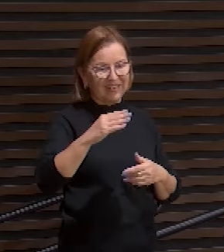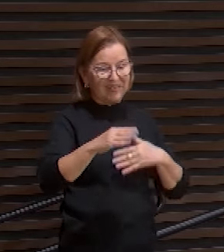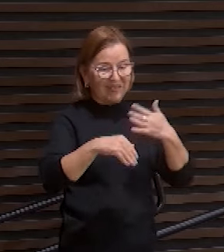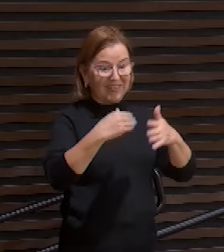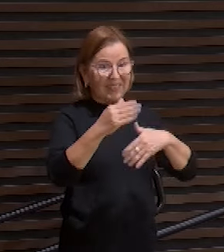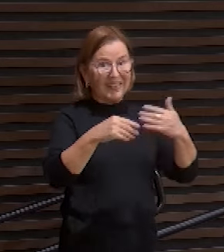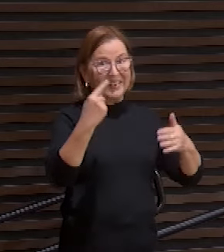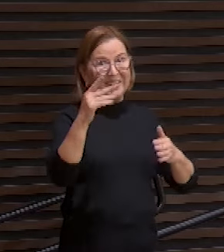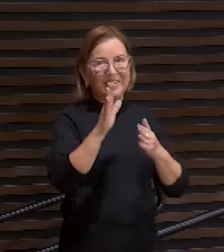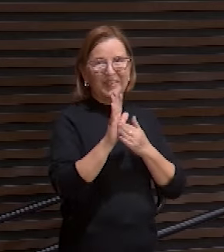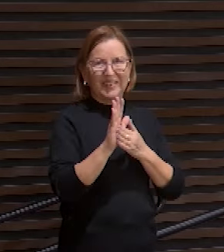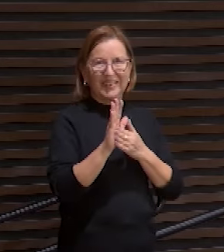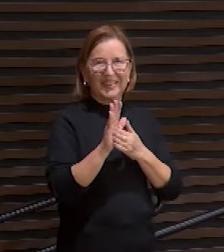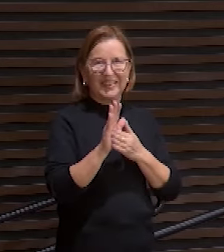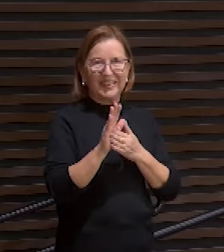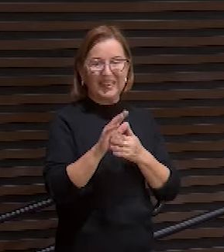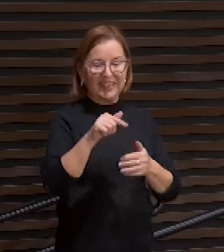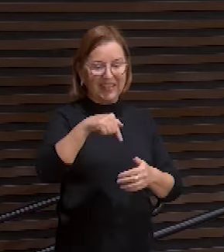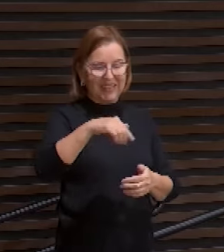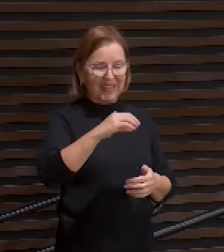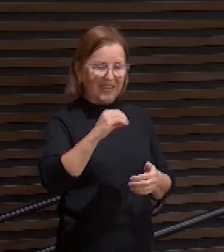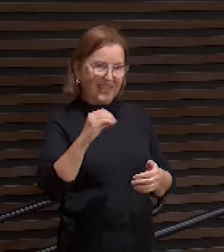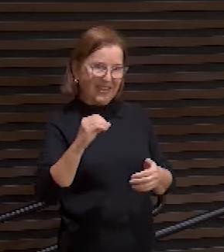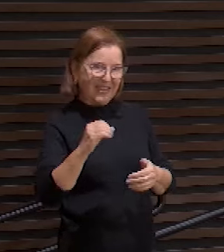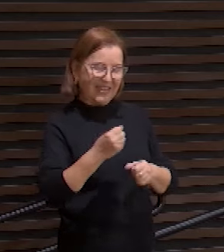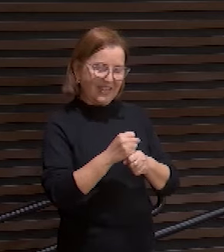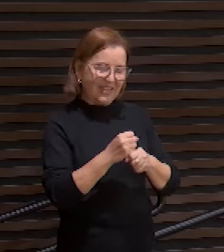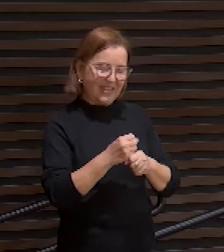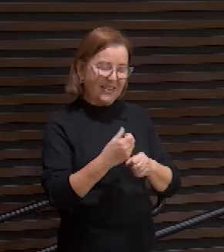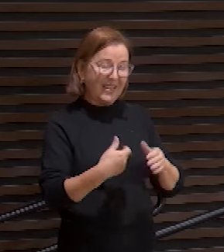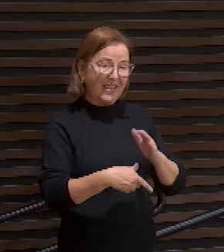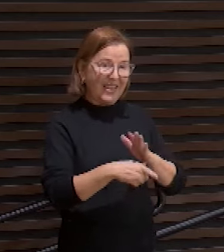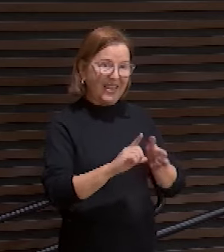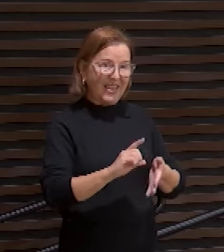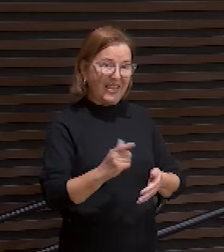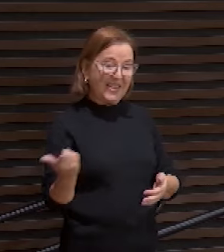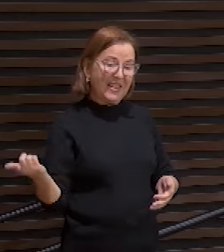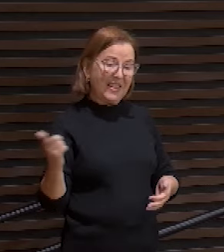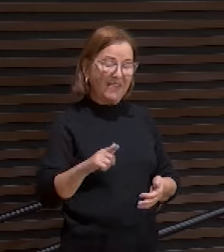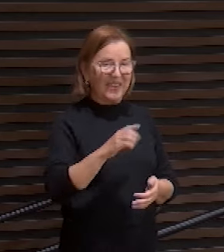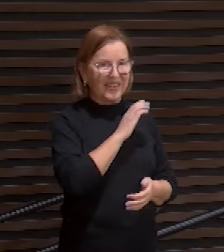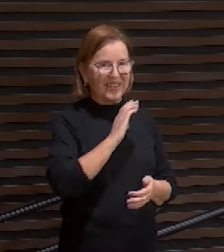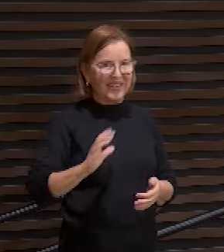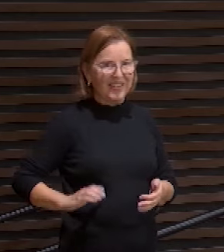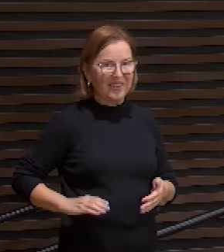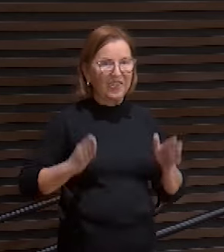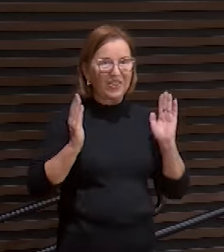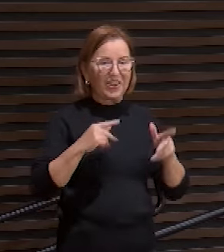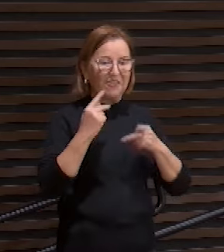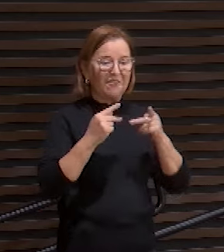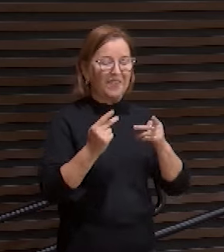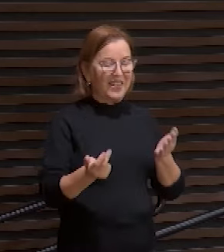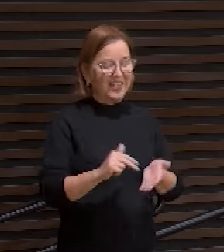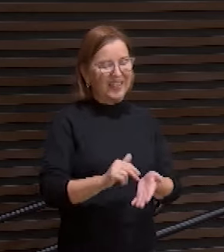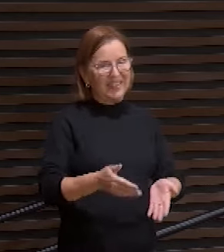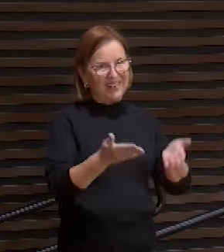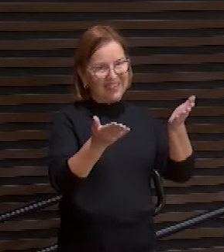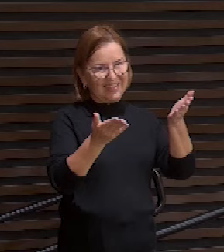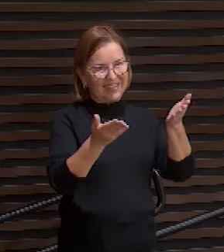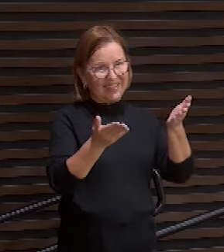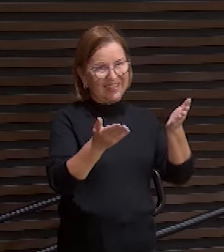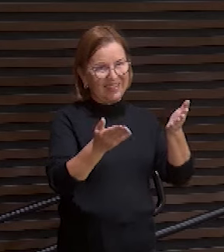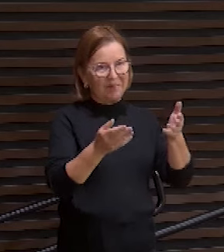maravilhoso irmãos 700 anos antes da vinda de Cristo já tem um pré-anúncio da ressurreição porque ele está dizendo que este